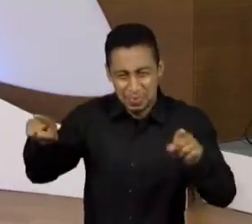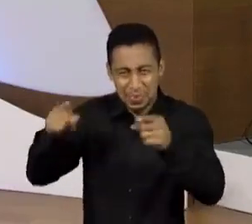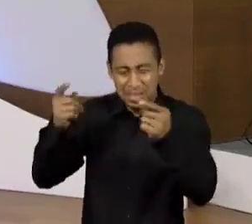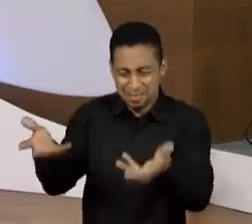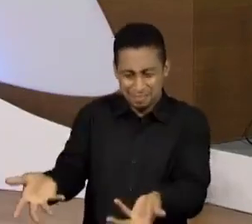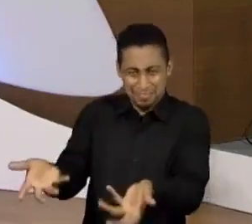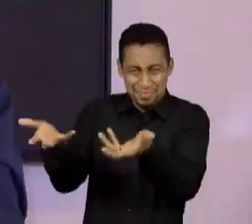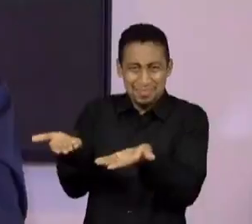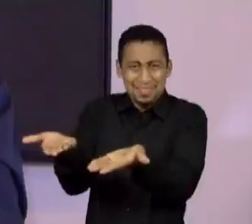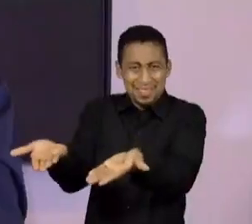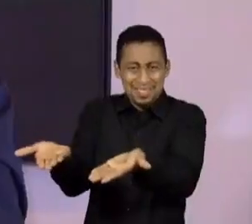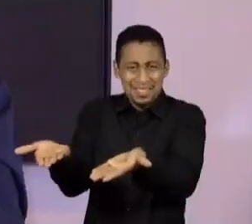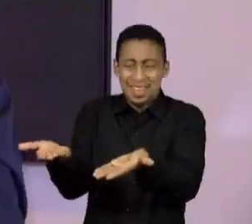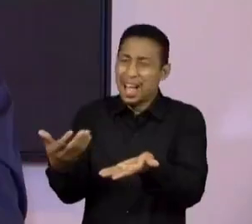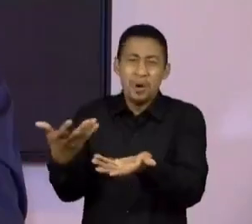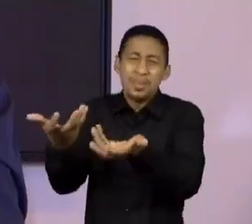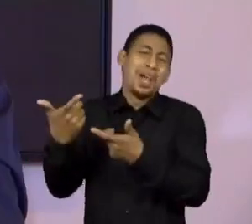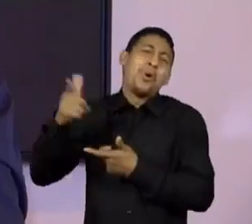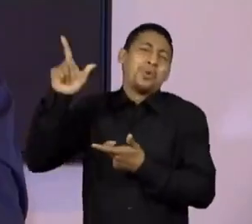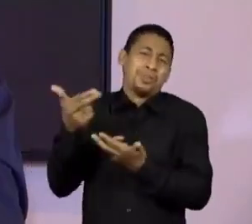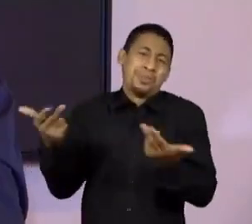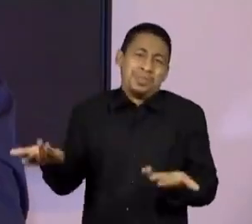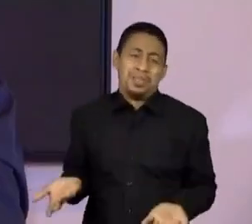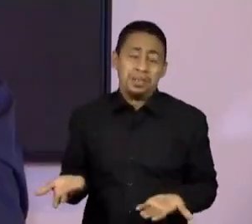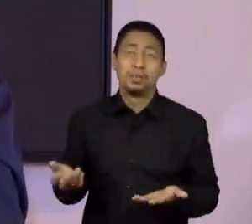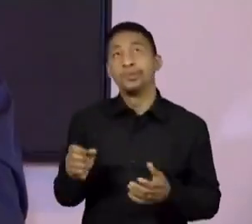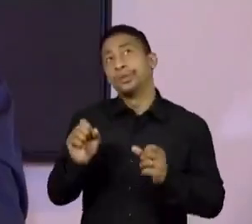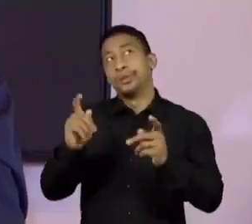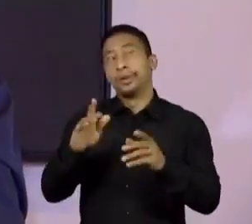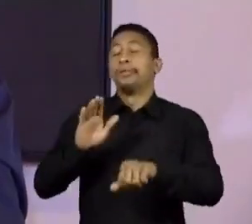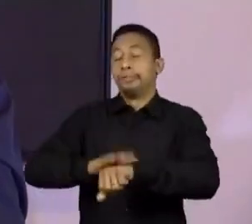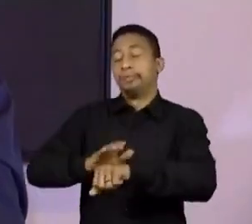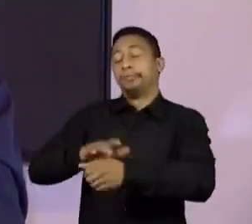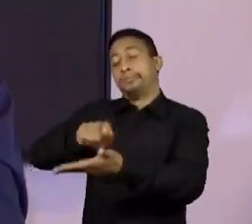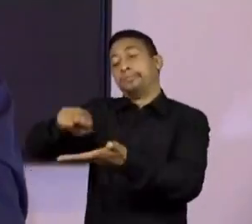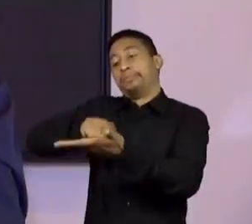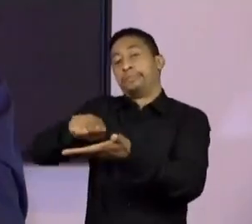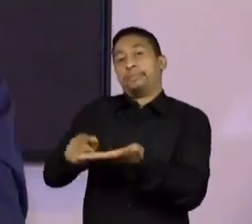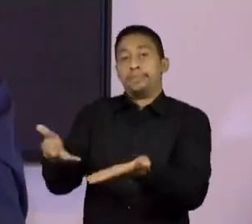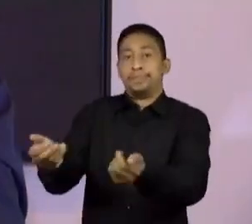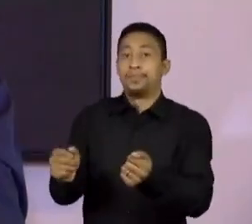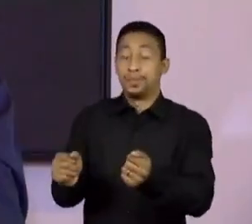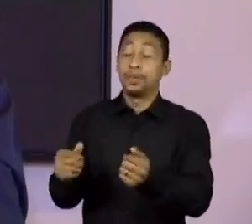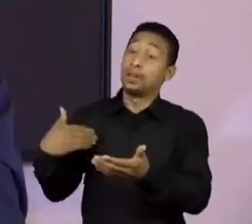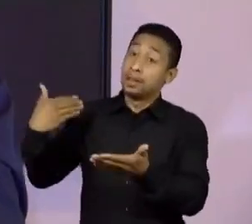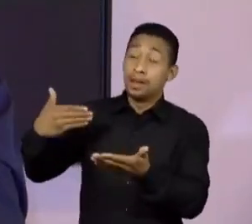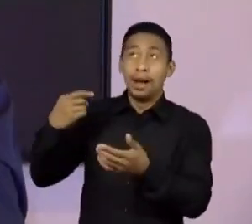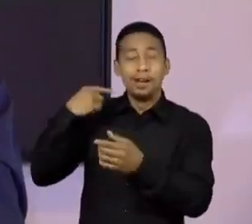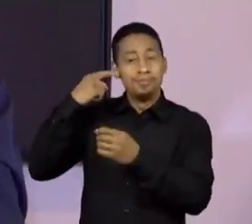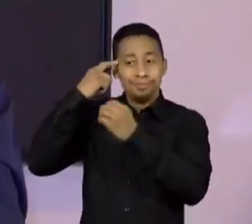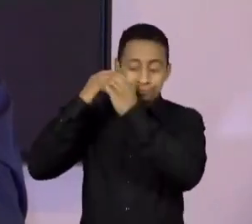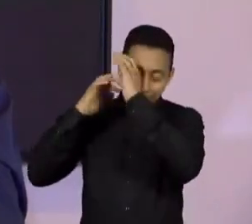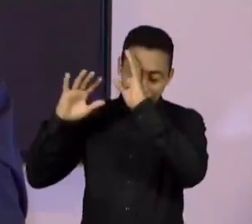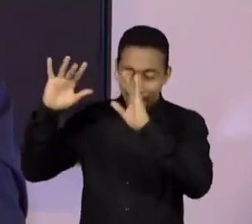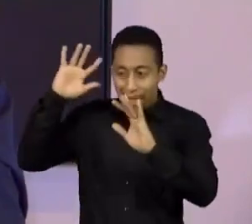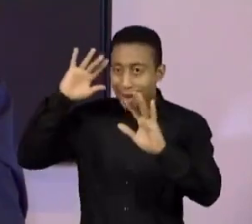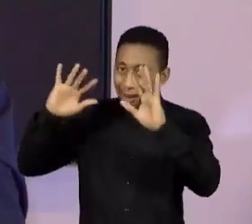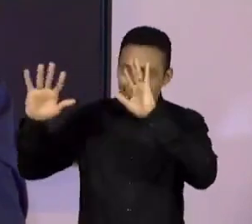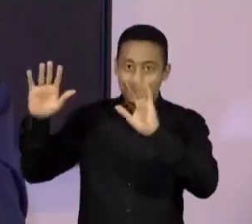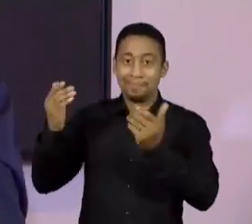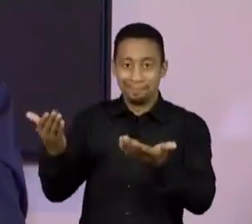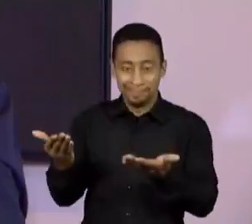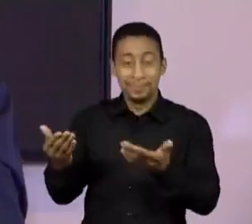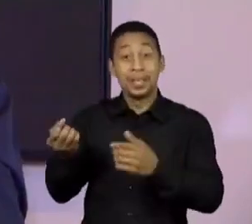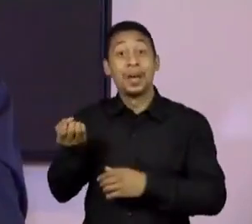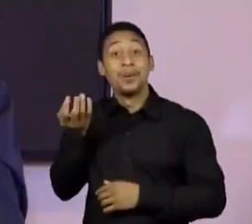coisa... falei, não vou fazer samba. acontece que eu viajei por Abelê do Pará...